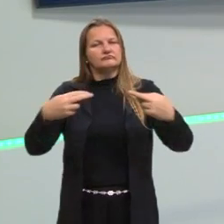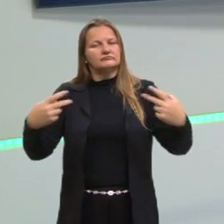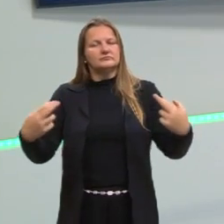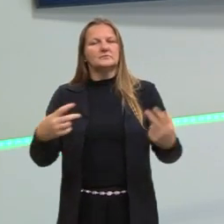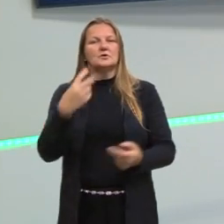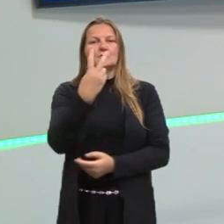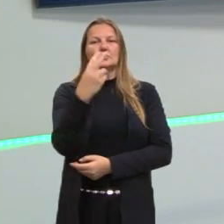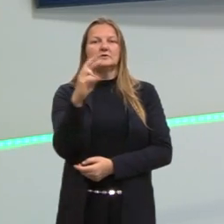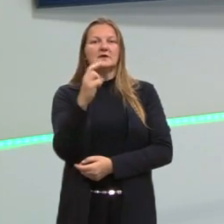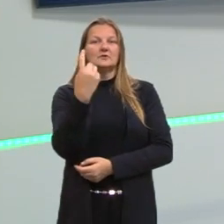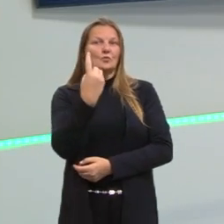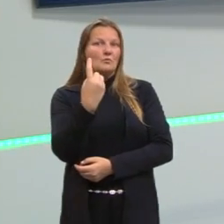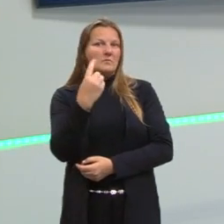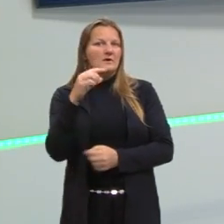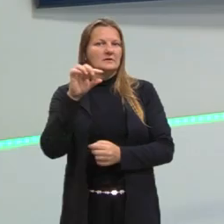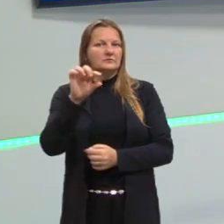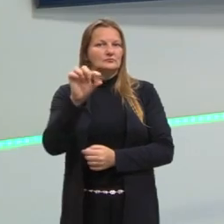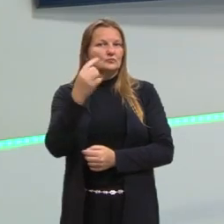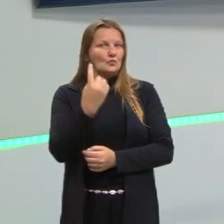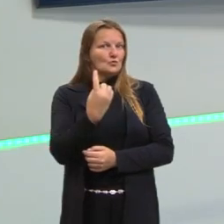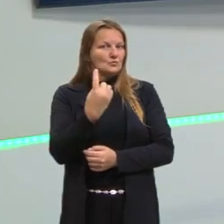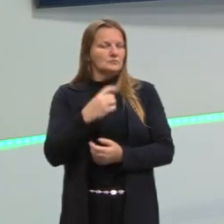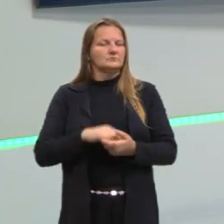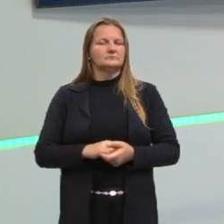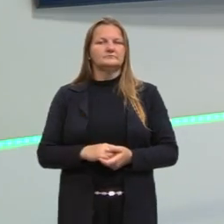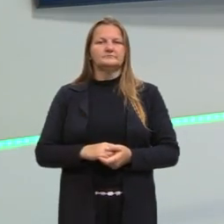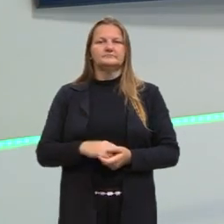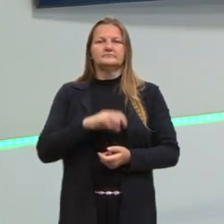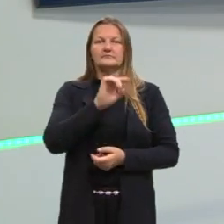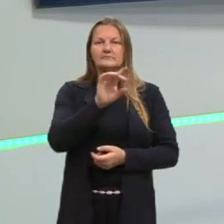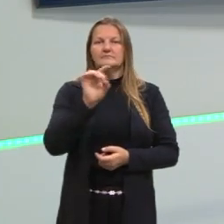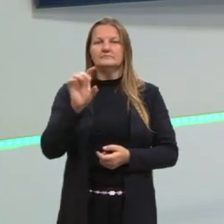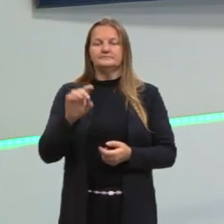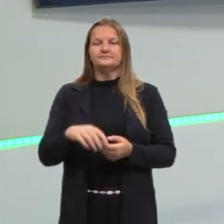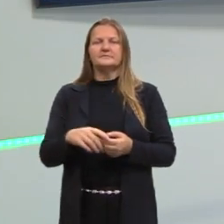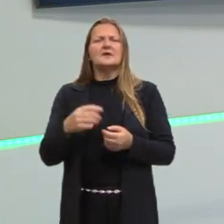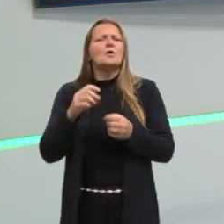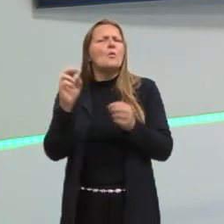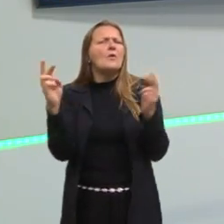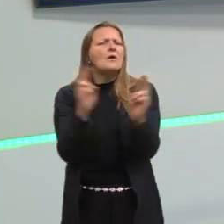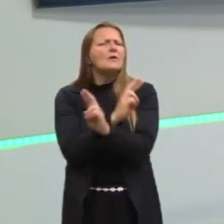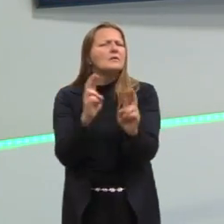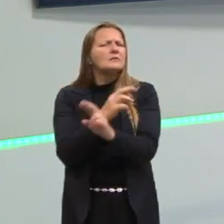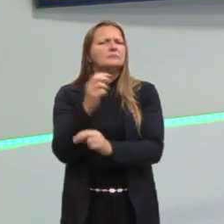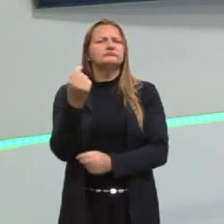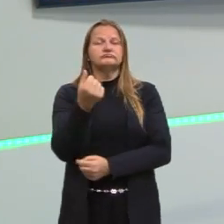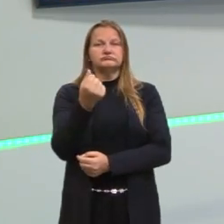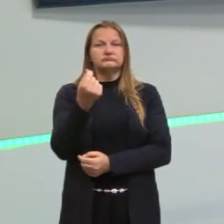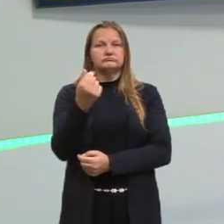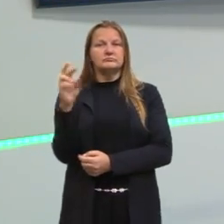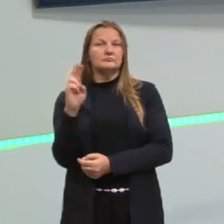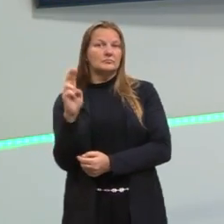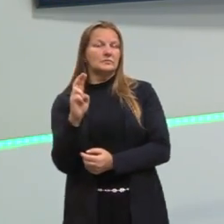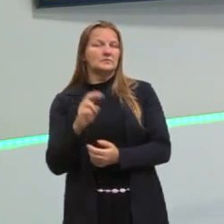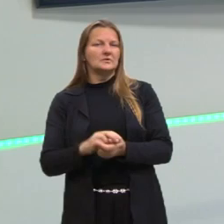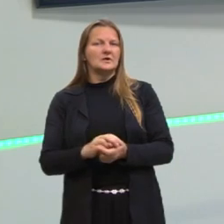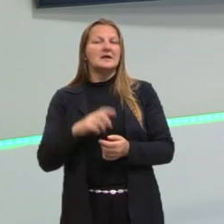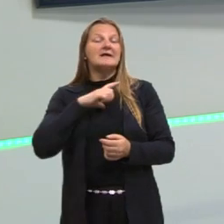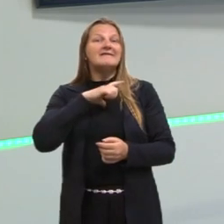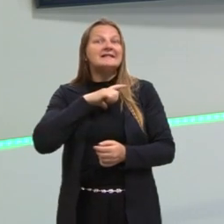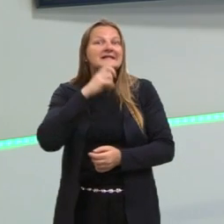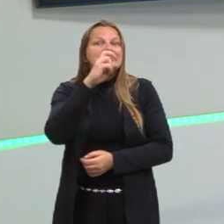,00 a unidade. Em relação a esses preços, haverá um aumento de 50%